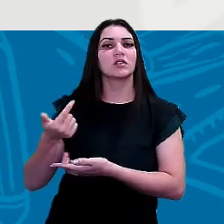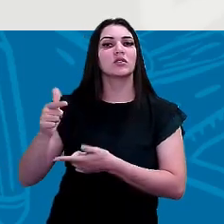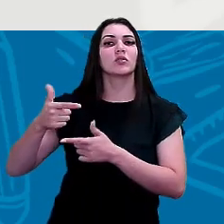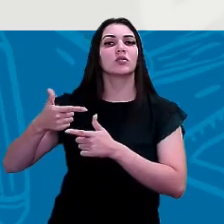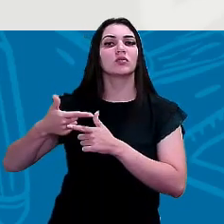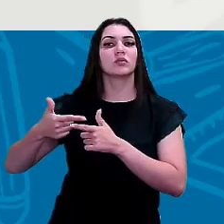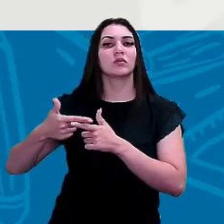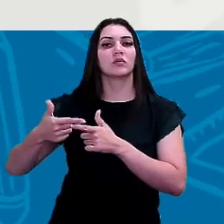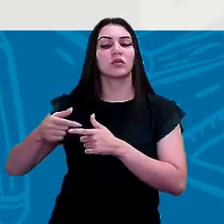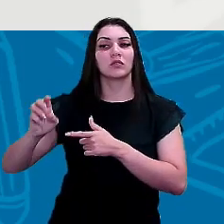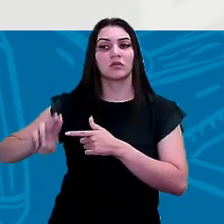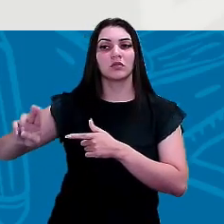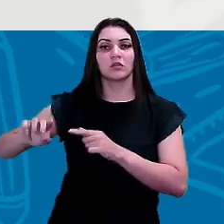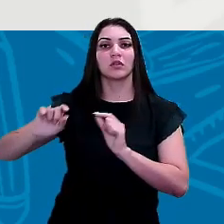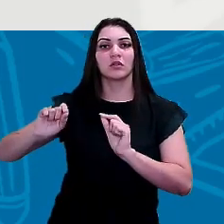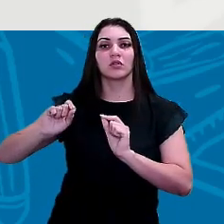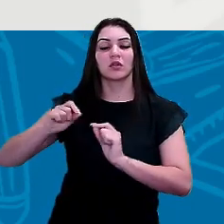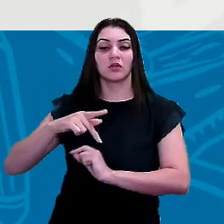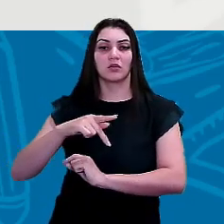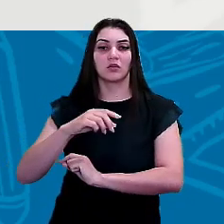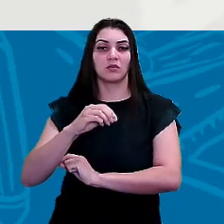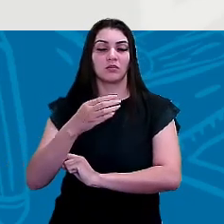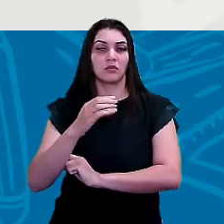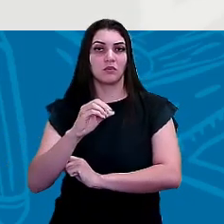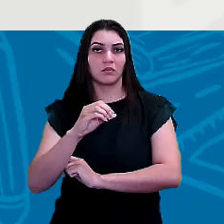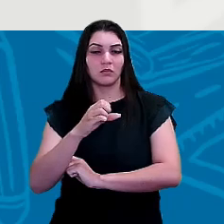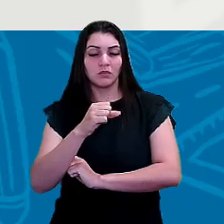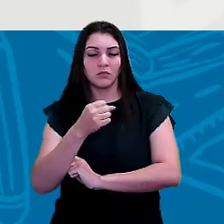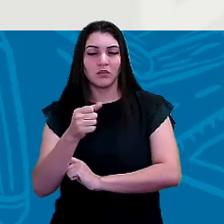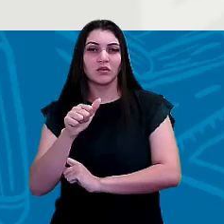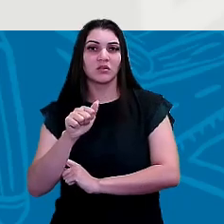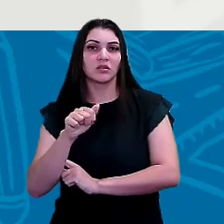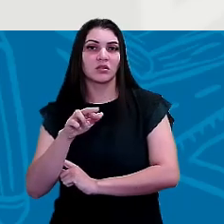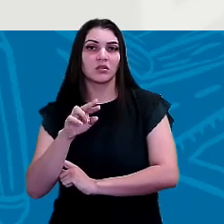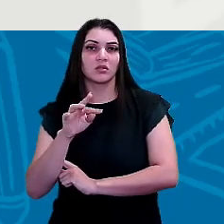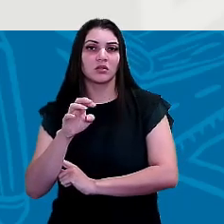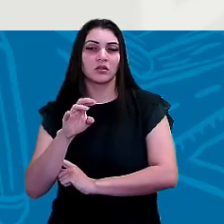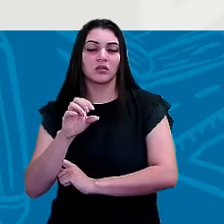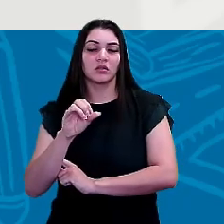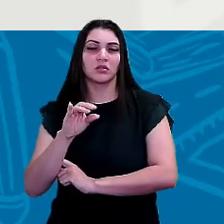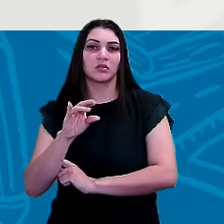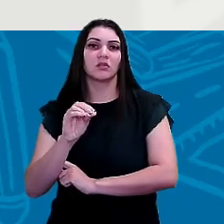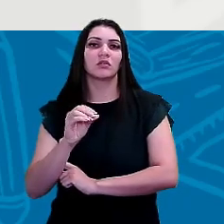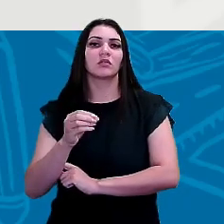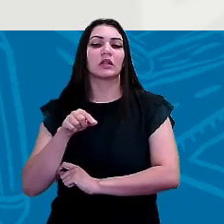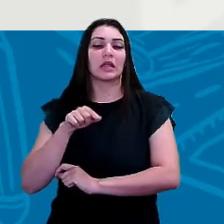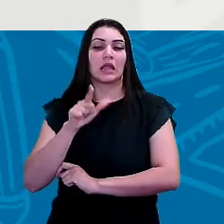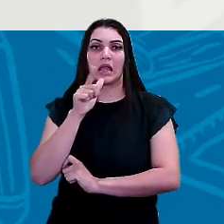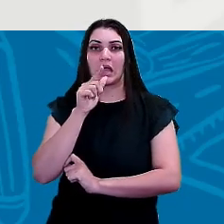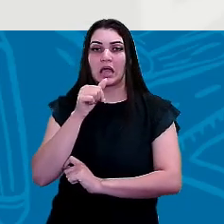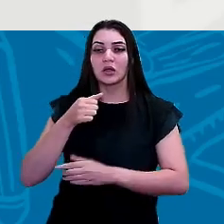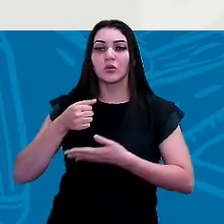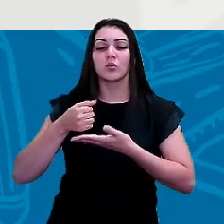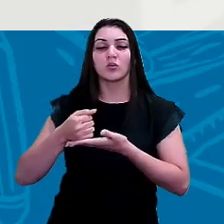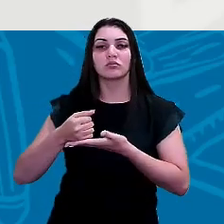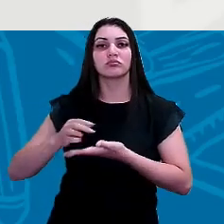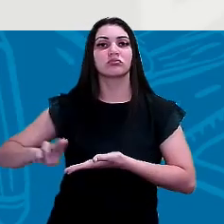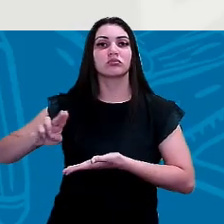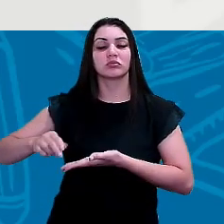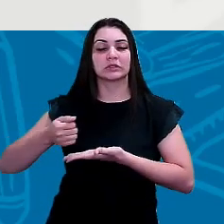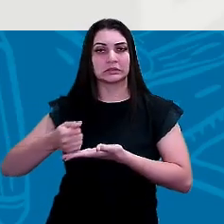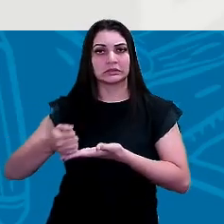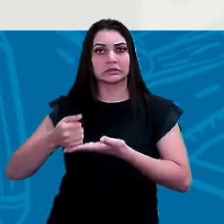são utilizados poços artesianos e essa água ela é abastecida ela é usada para abastecer e